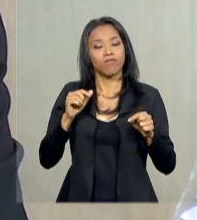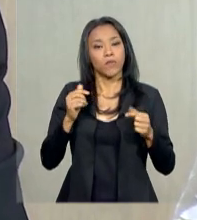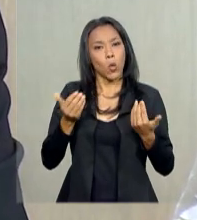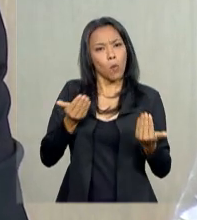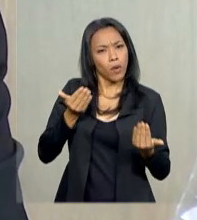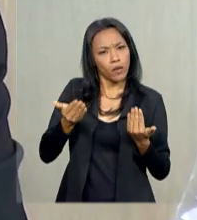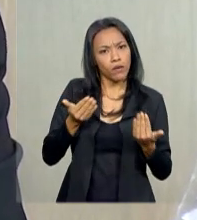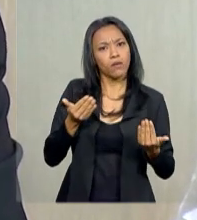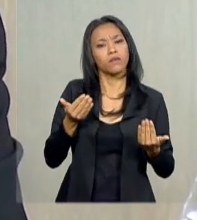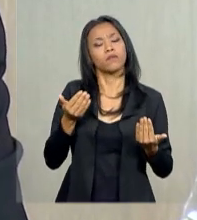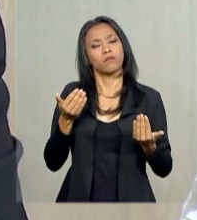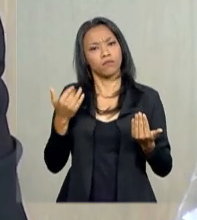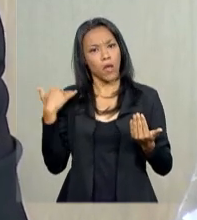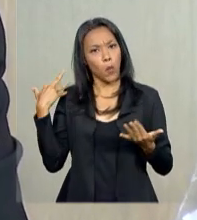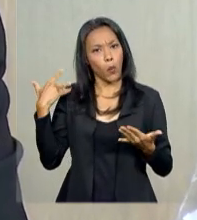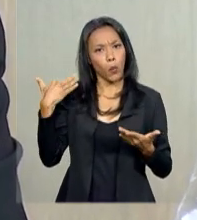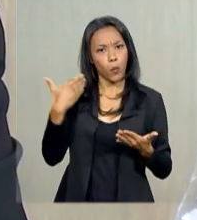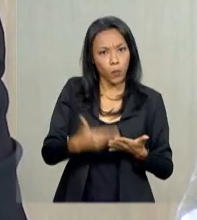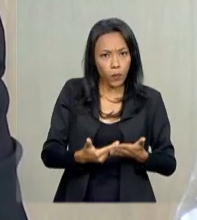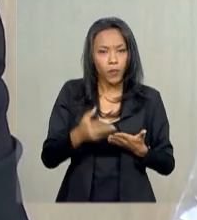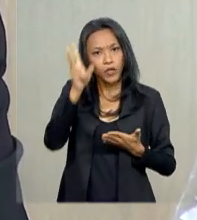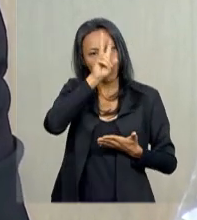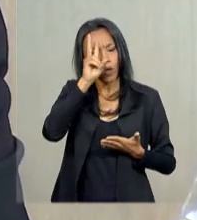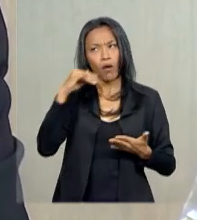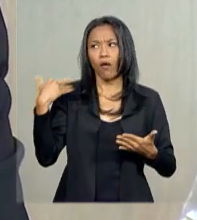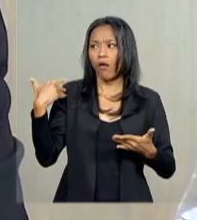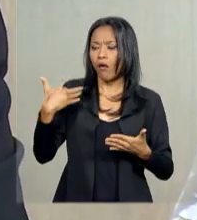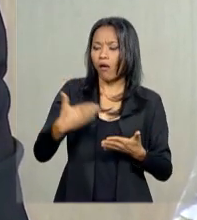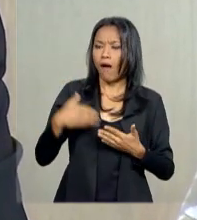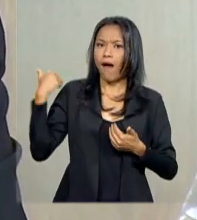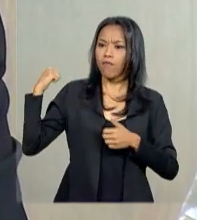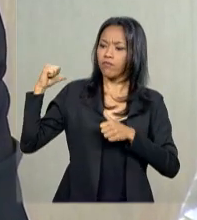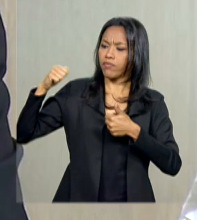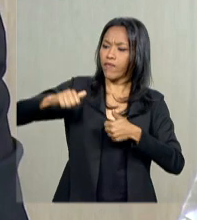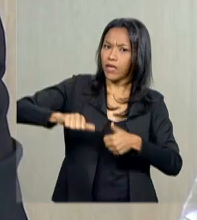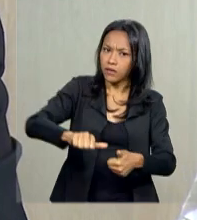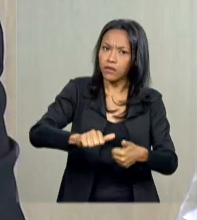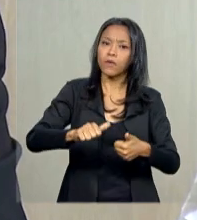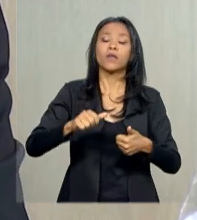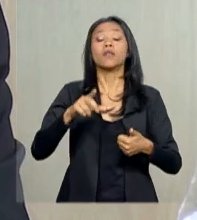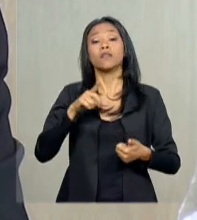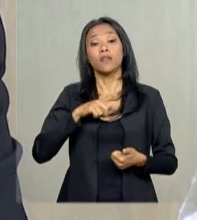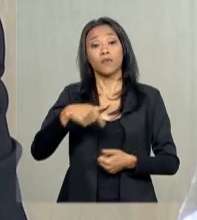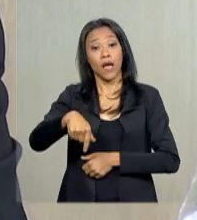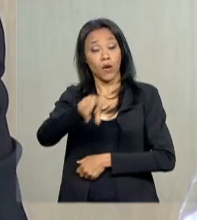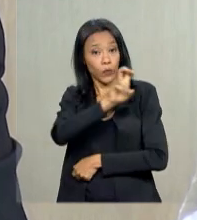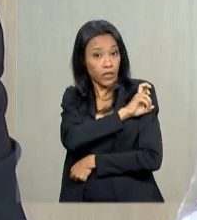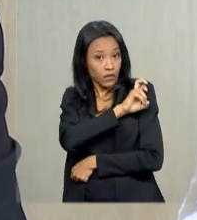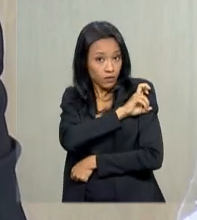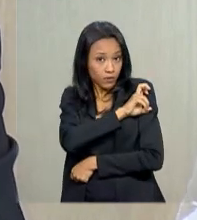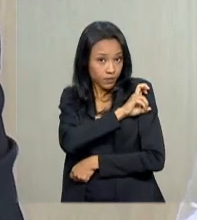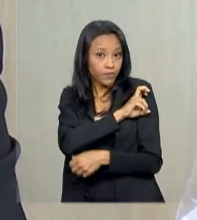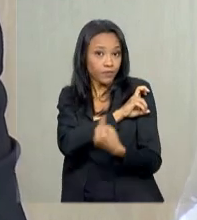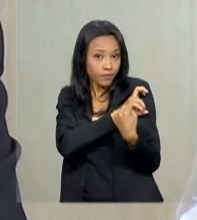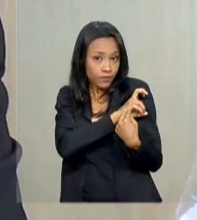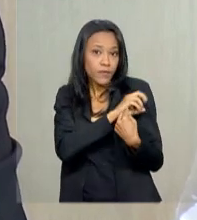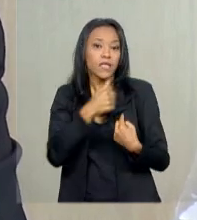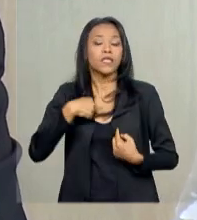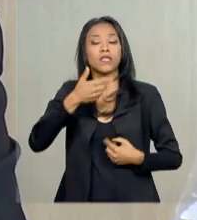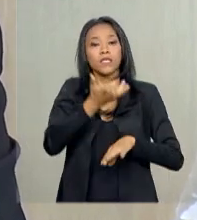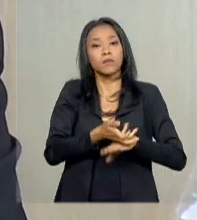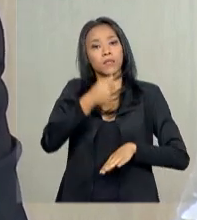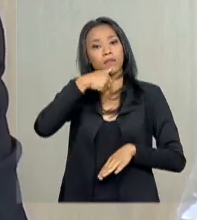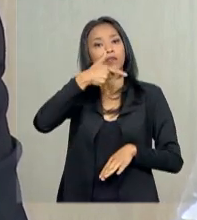nessa série histórica, a gente pode olhar. A linha vermelha é o quinto ano do ensino fundamental de língua